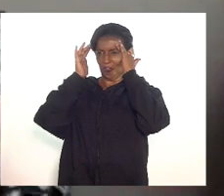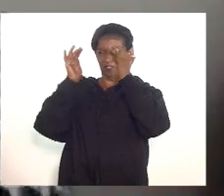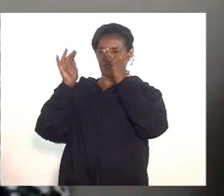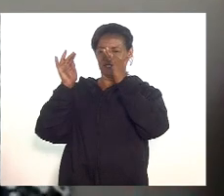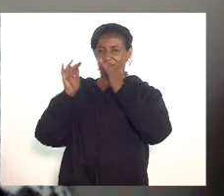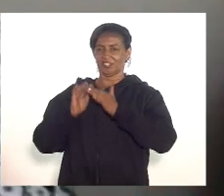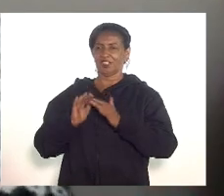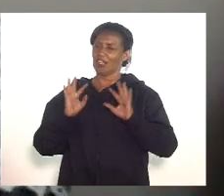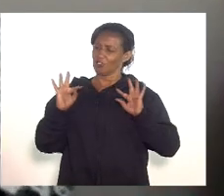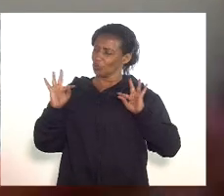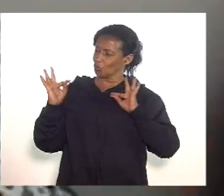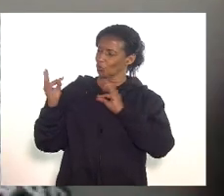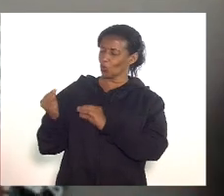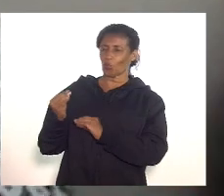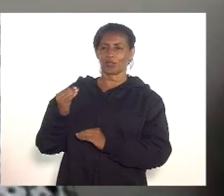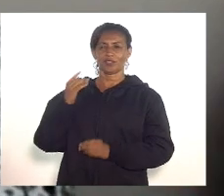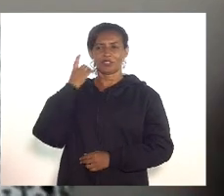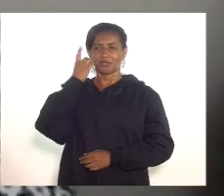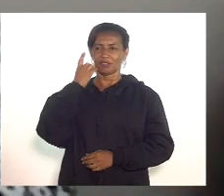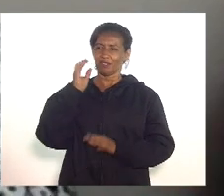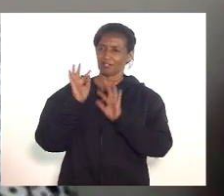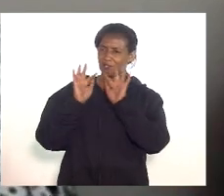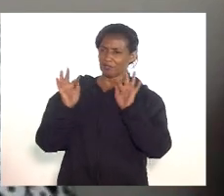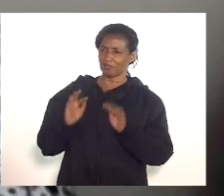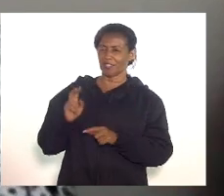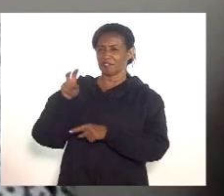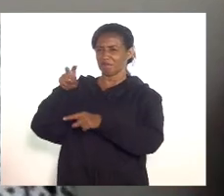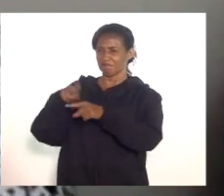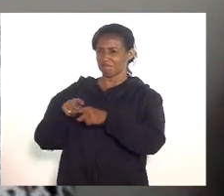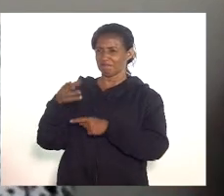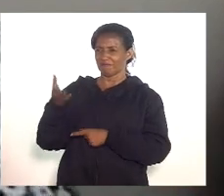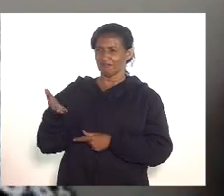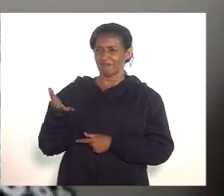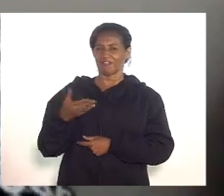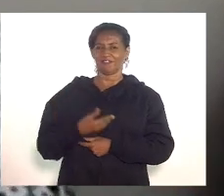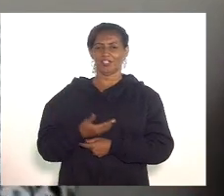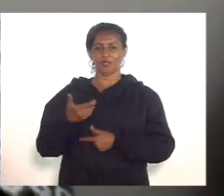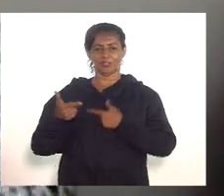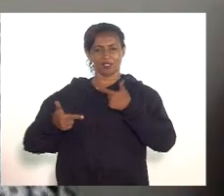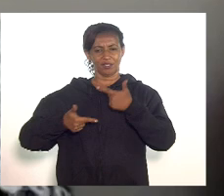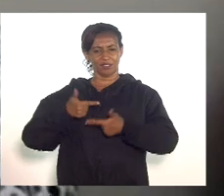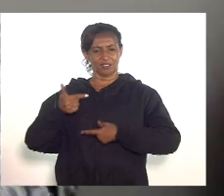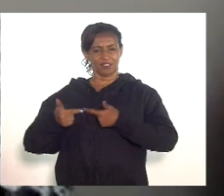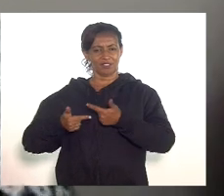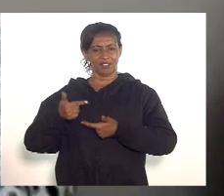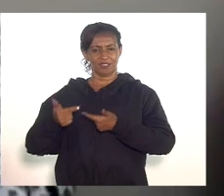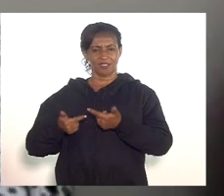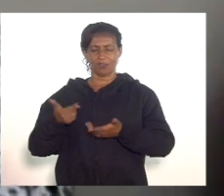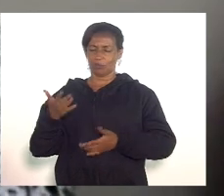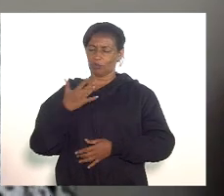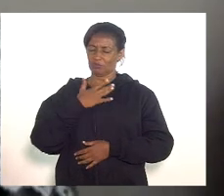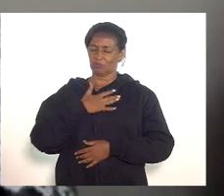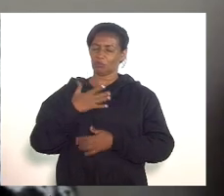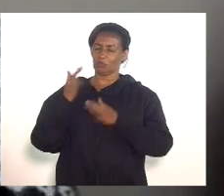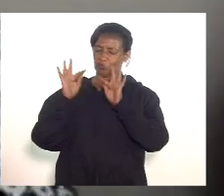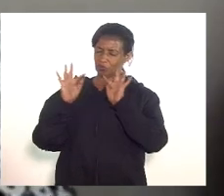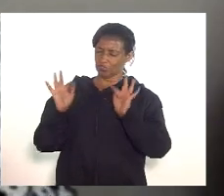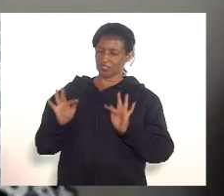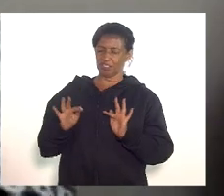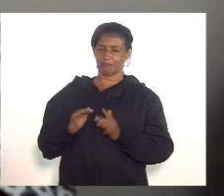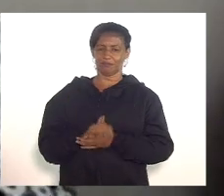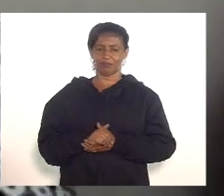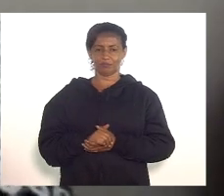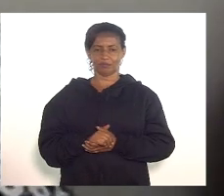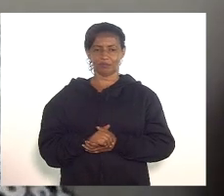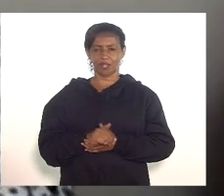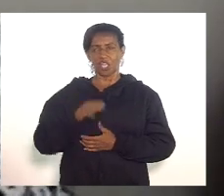todas as deputadas estão muito felizes de ver você hoje aí presidente dos trabalhos como a nossa representante do parlamento muito feliz eu queria saber